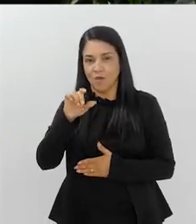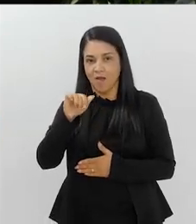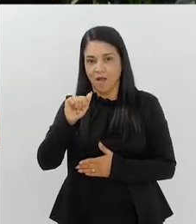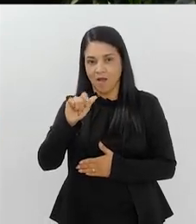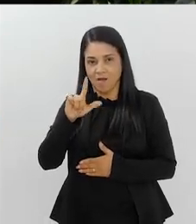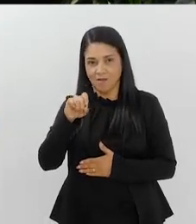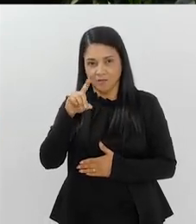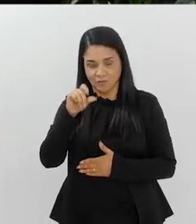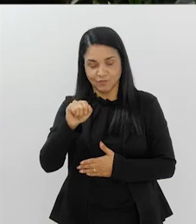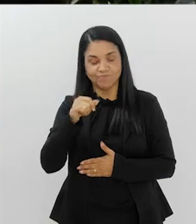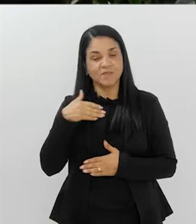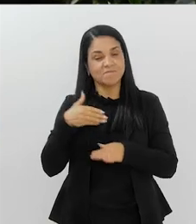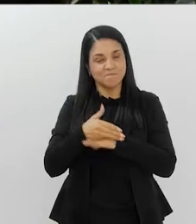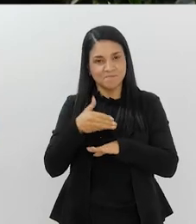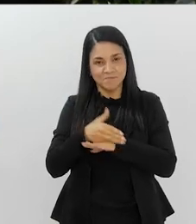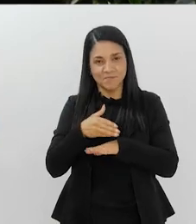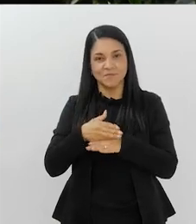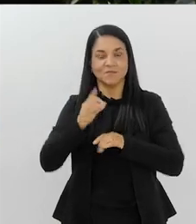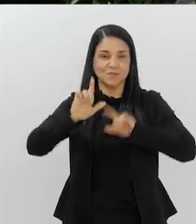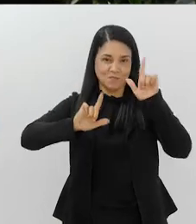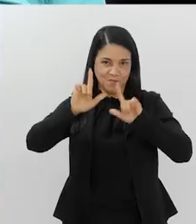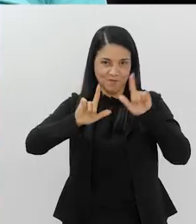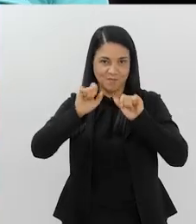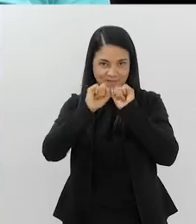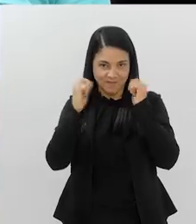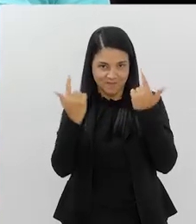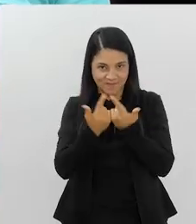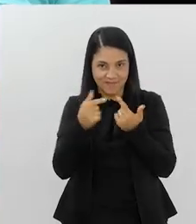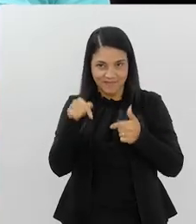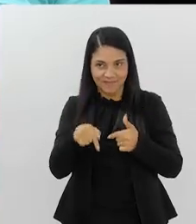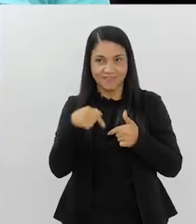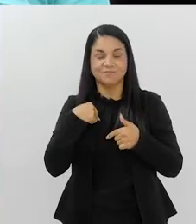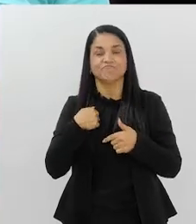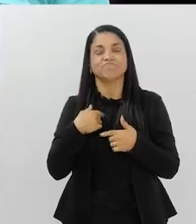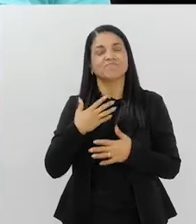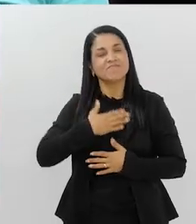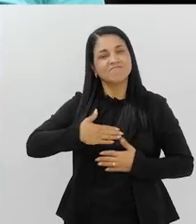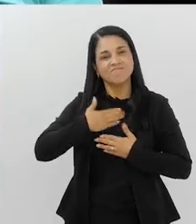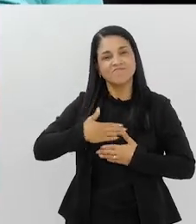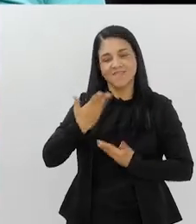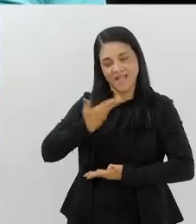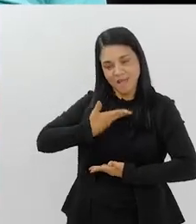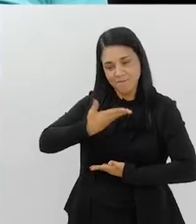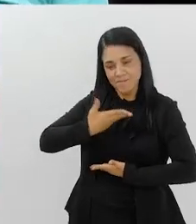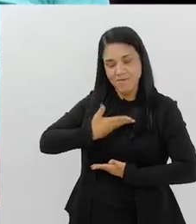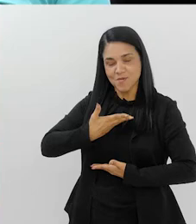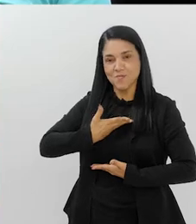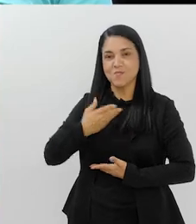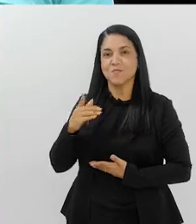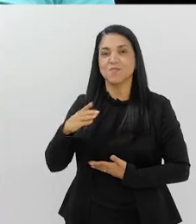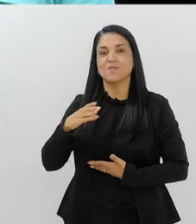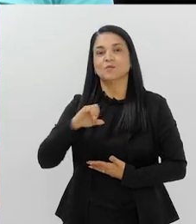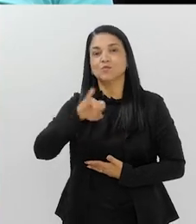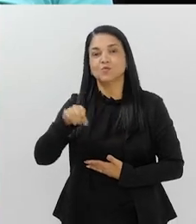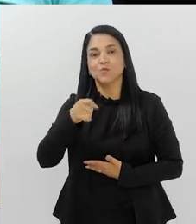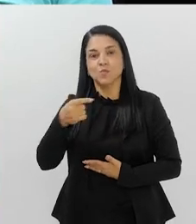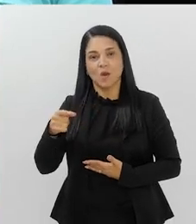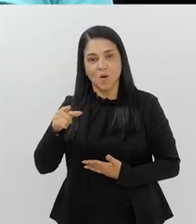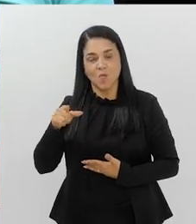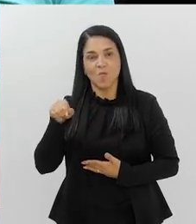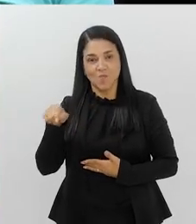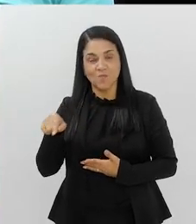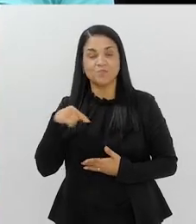vez, e mais uma vez agradeço a tua presença aqui. Alegria, minha rua, está entre amigos aqui. João Batista Carvalho e Silva, primeiro